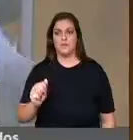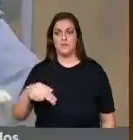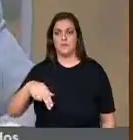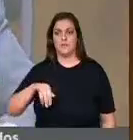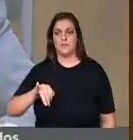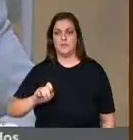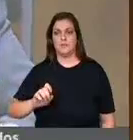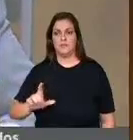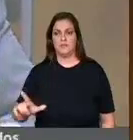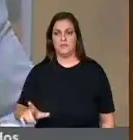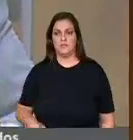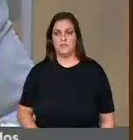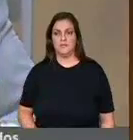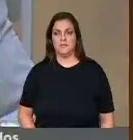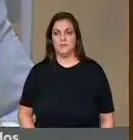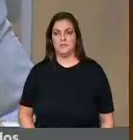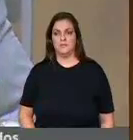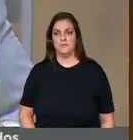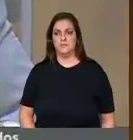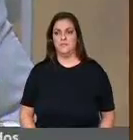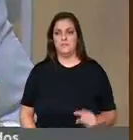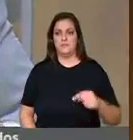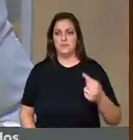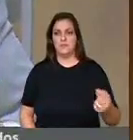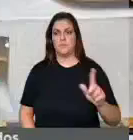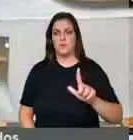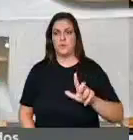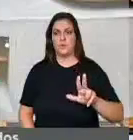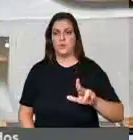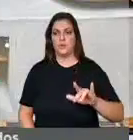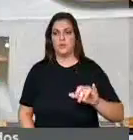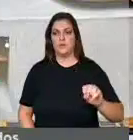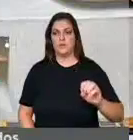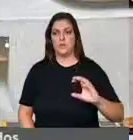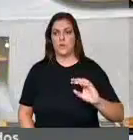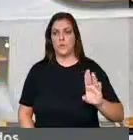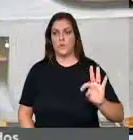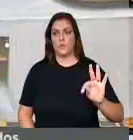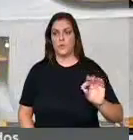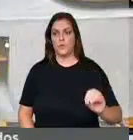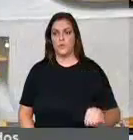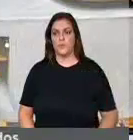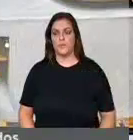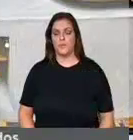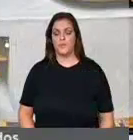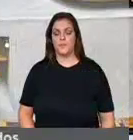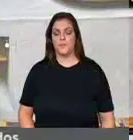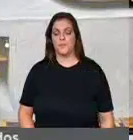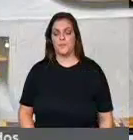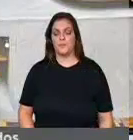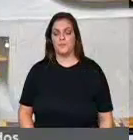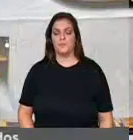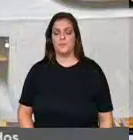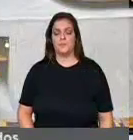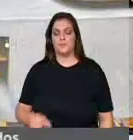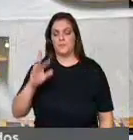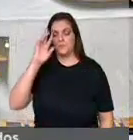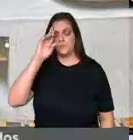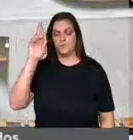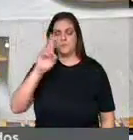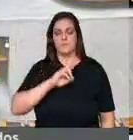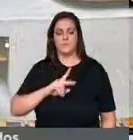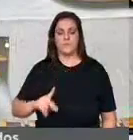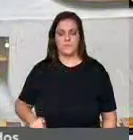Depois o deputado Couto, Luiz Couto. Senhor presidente, também para manifestar meu total